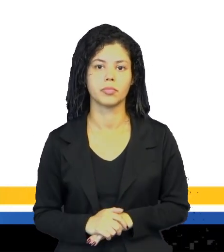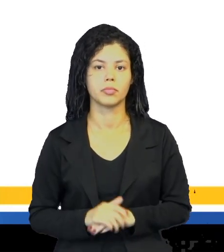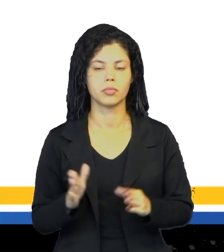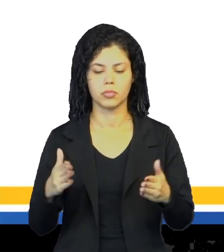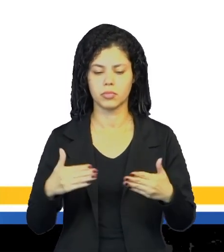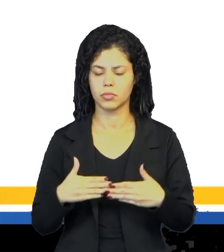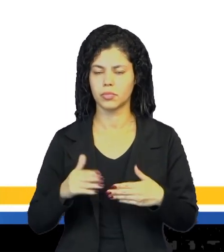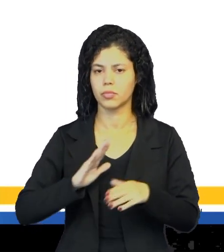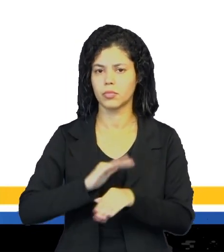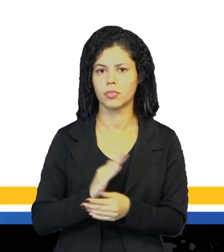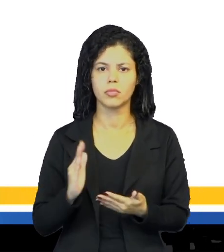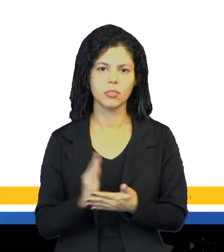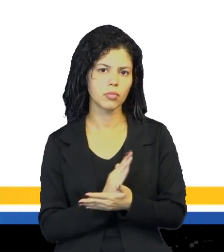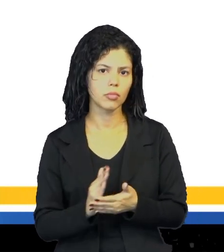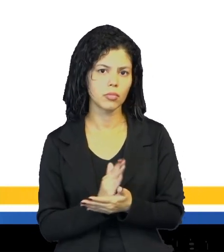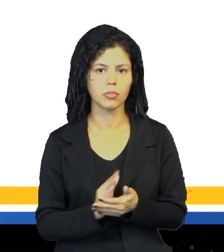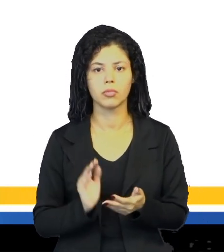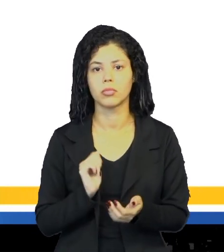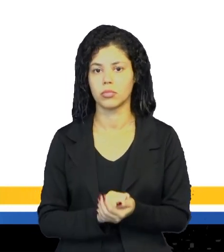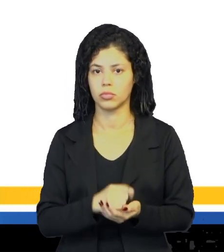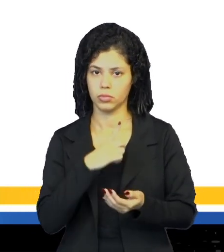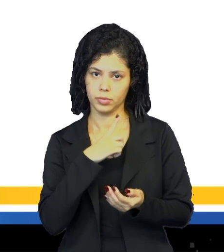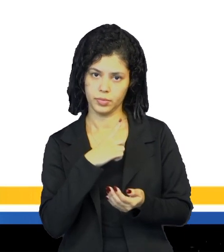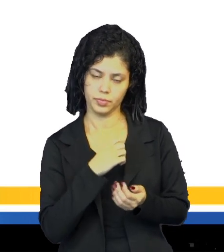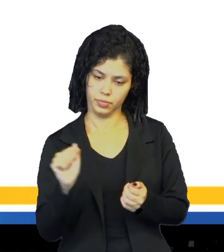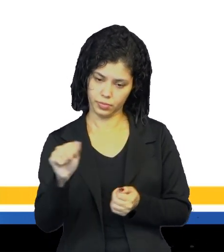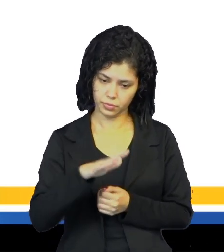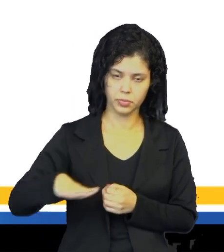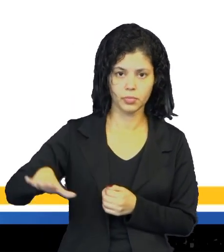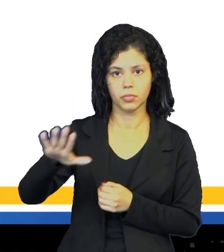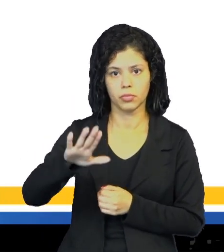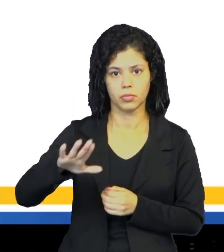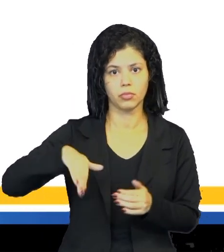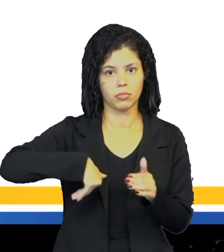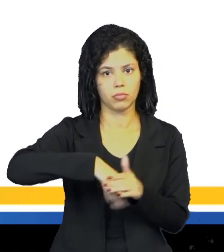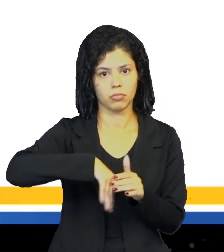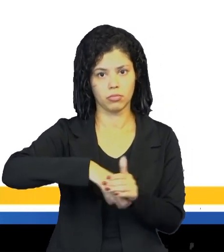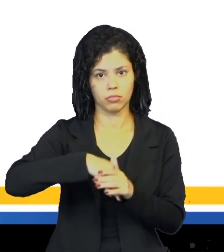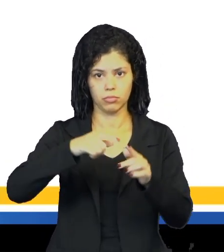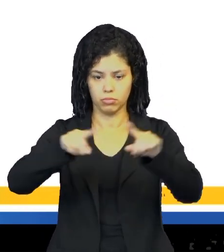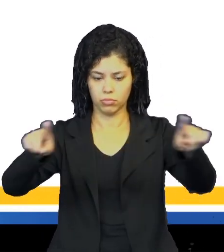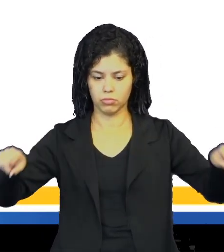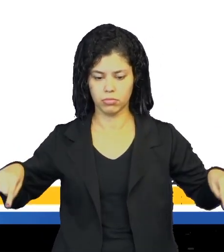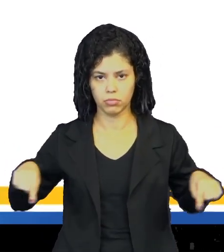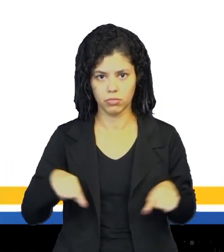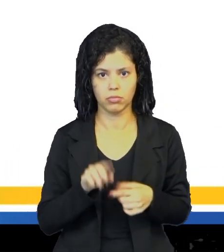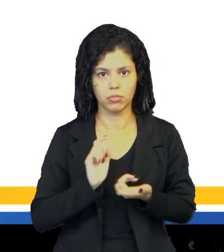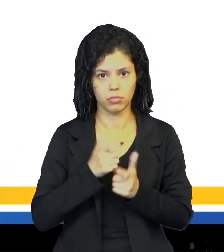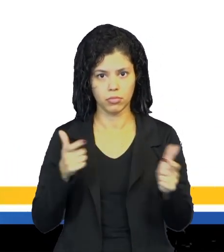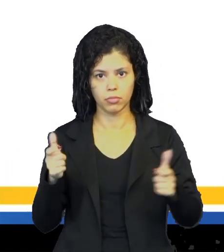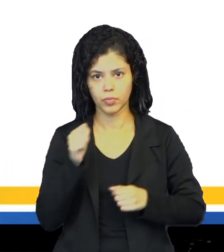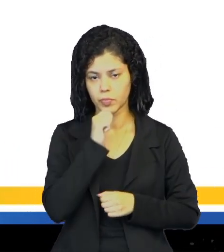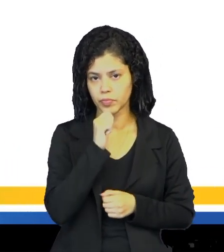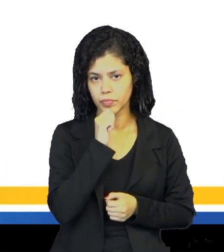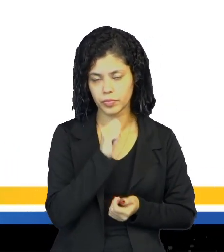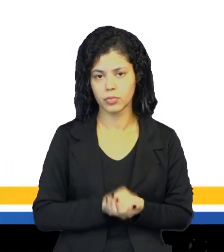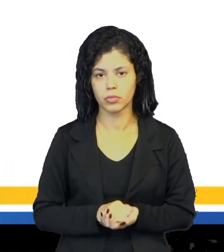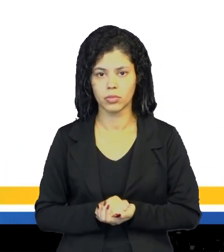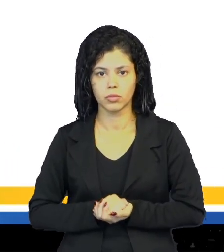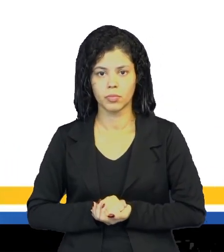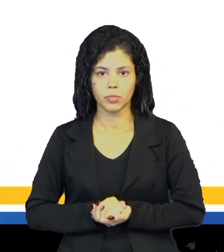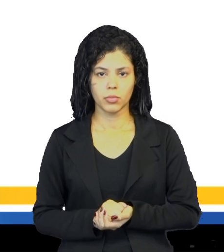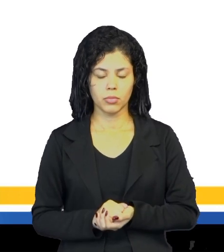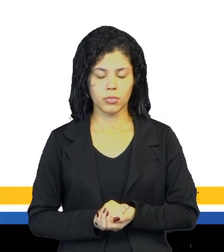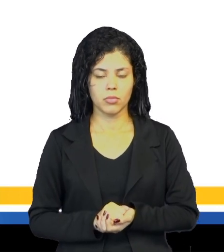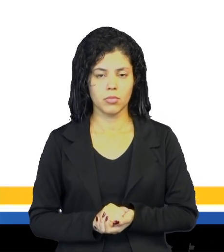algumas escolas mais de zona rural têm campos de futebol, espaços maiores, com a exposição